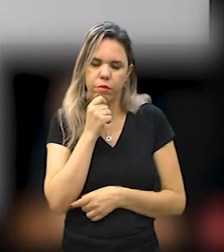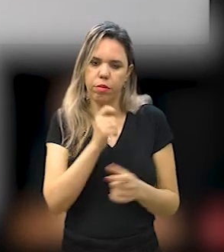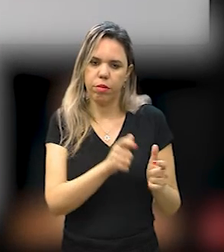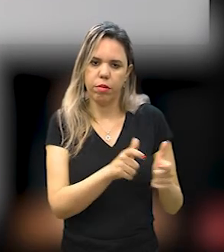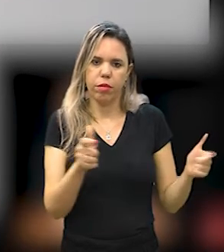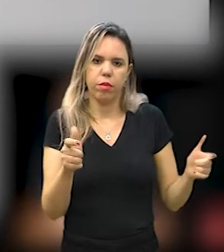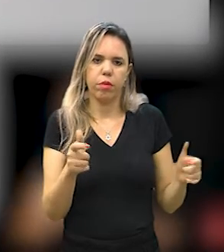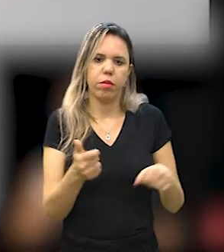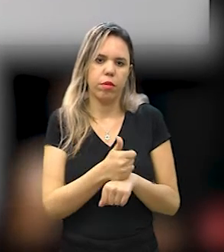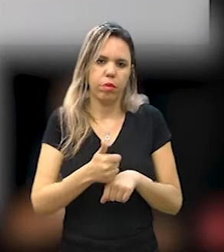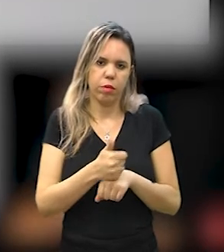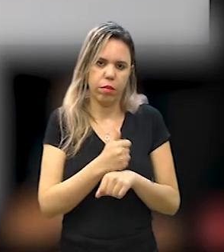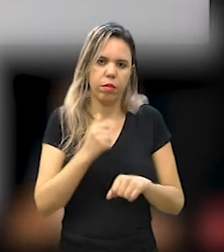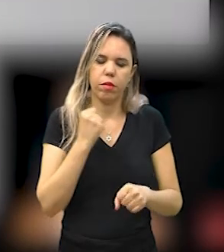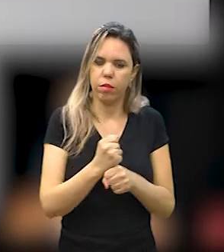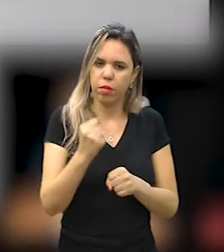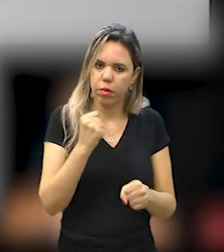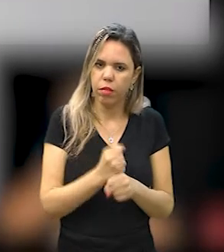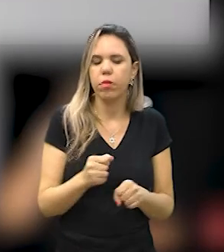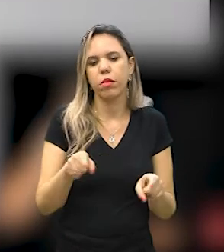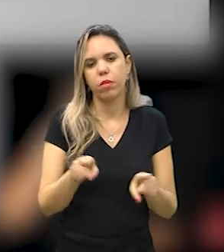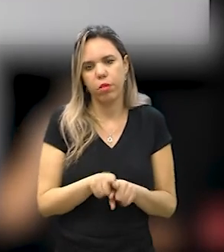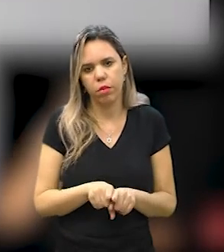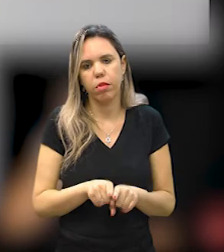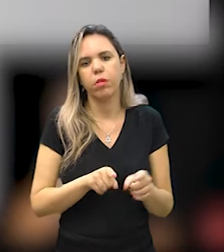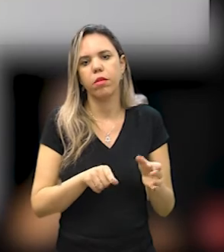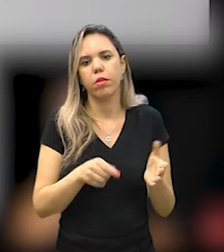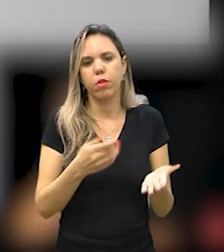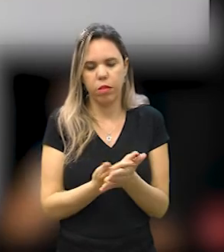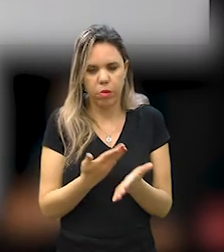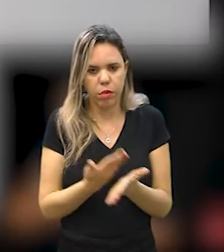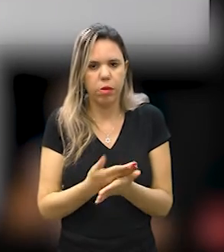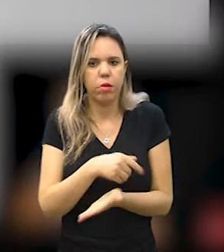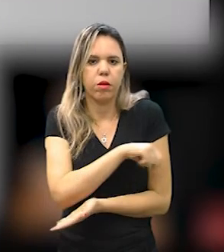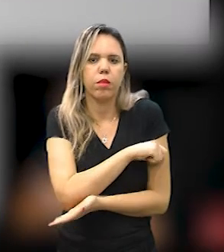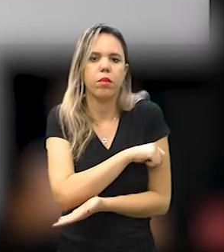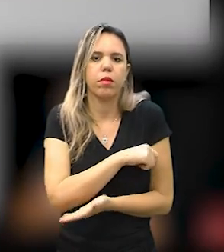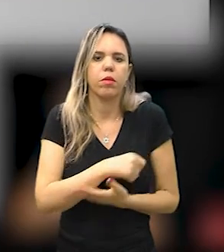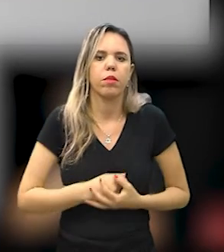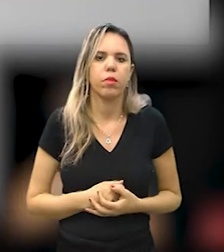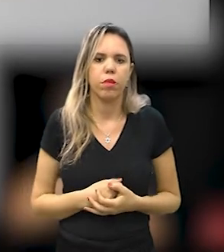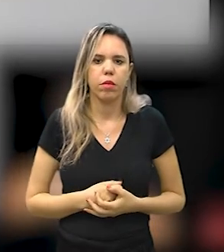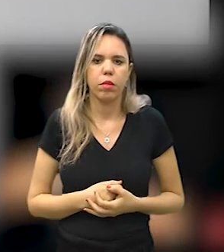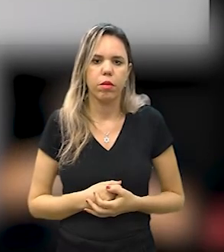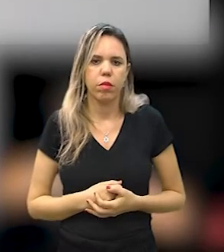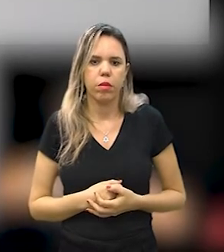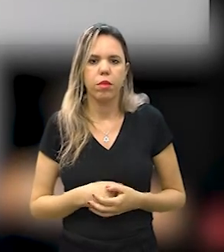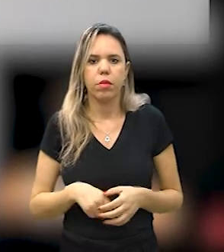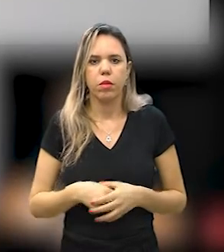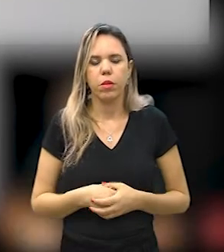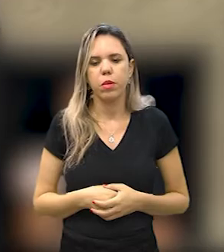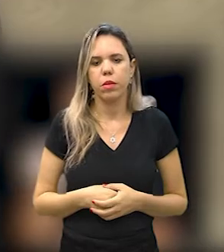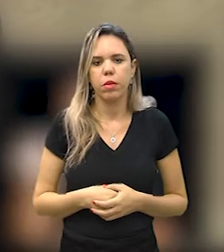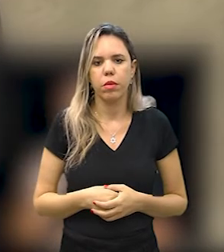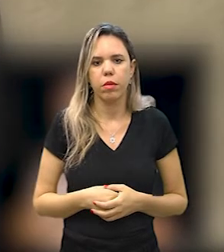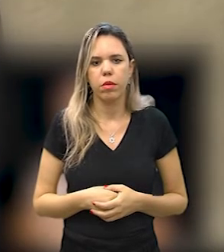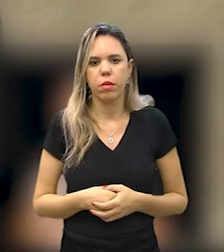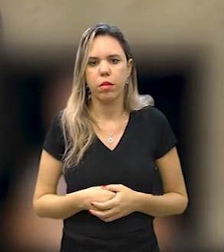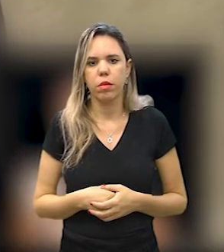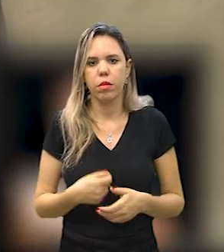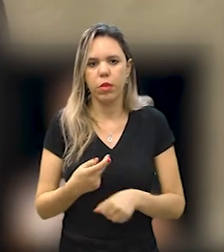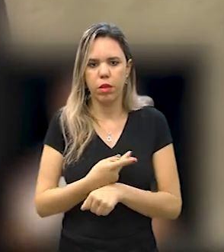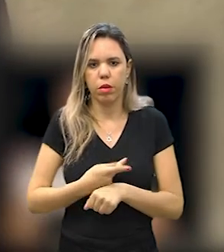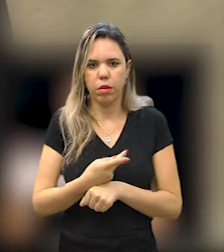grandes especialistas na construção de indicadores, mas somos estudiosas dessa questão também. Nós